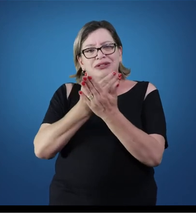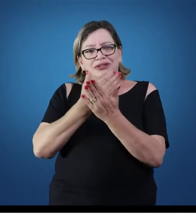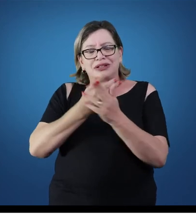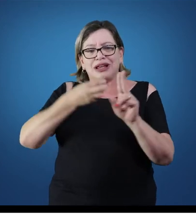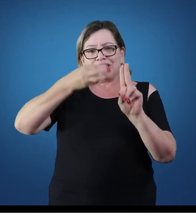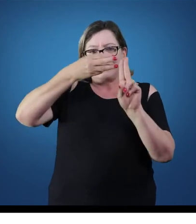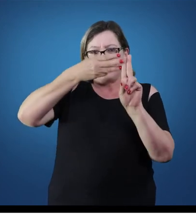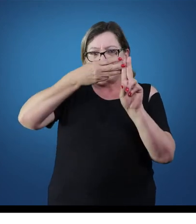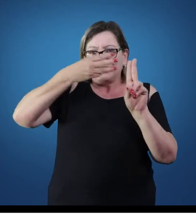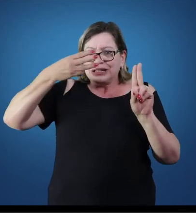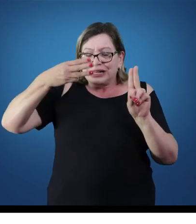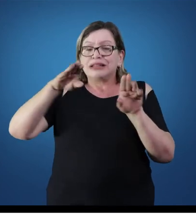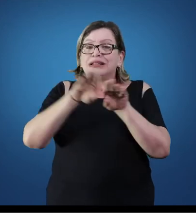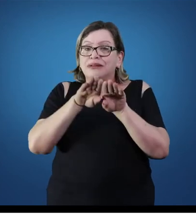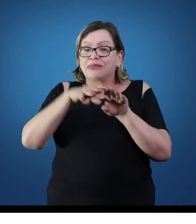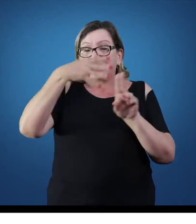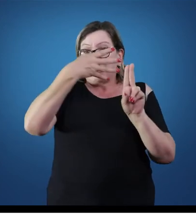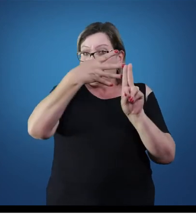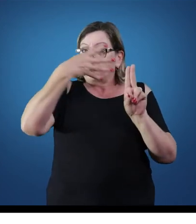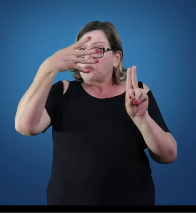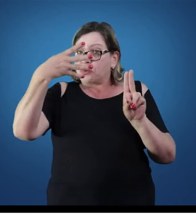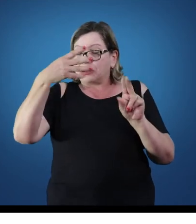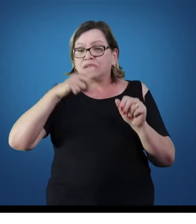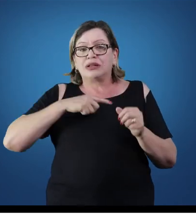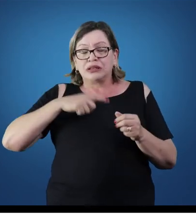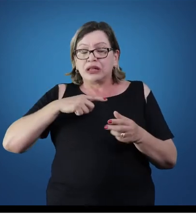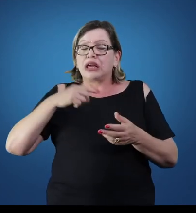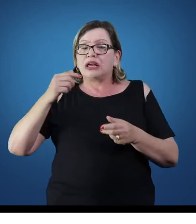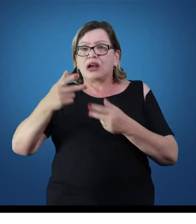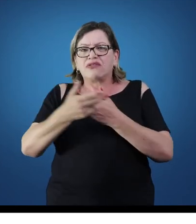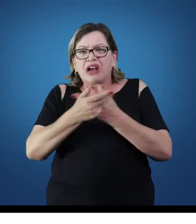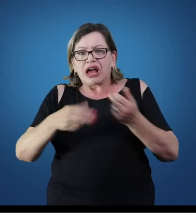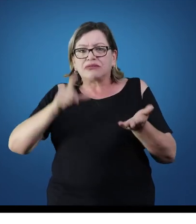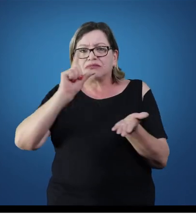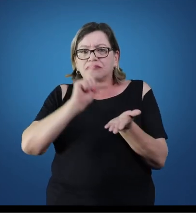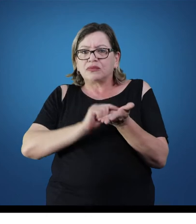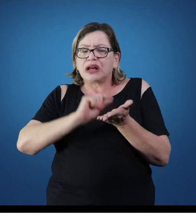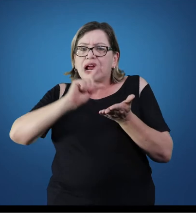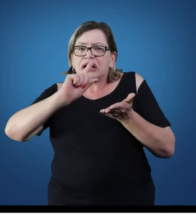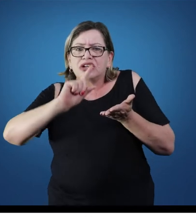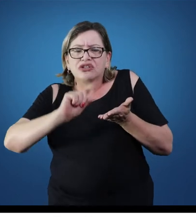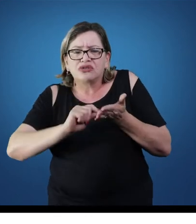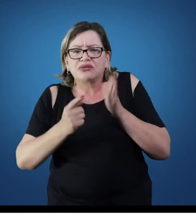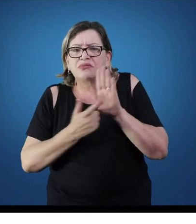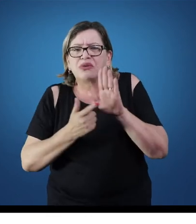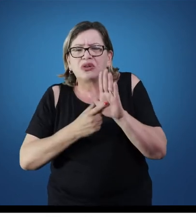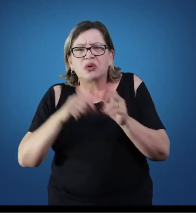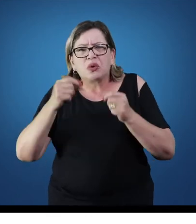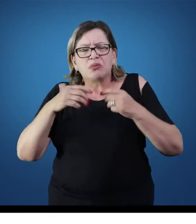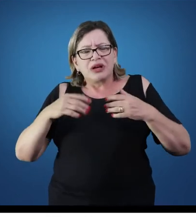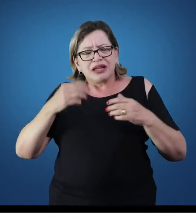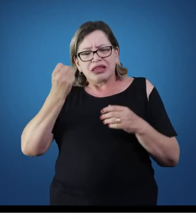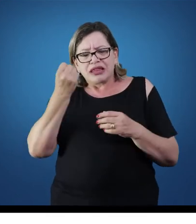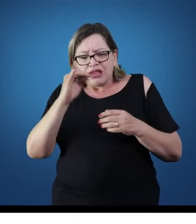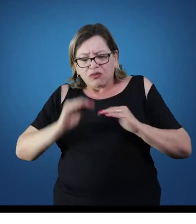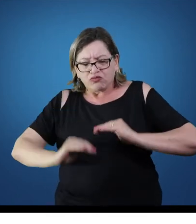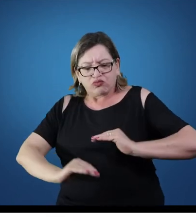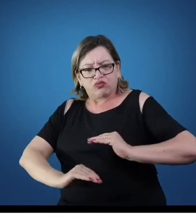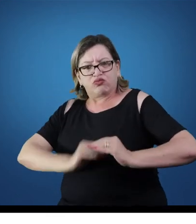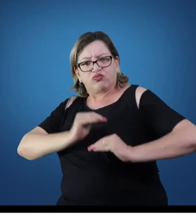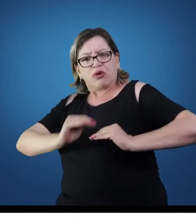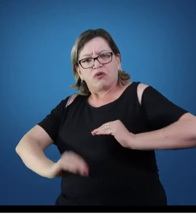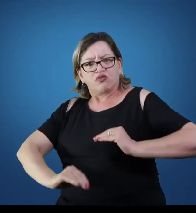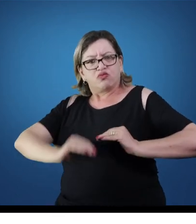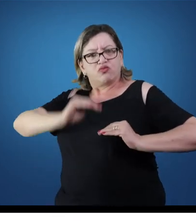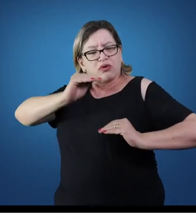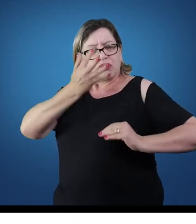4. Nós temos inclusive alguns artigos sobre, por exemplo, dor do crescimento, que vão trazer à luz algumas dúvidas que talvez